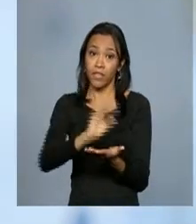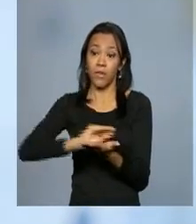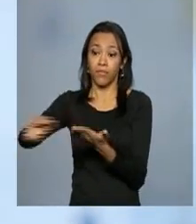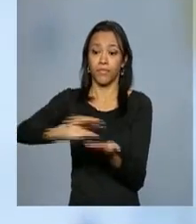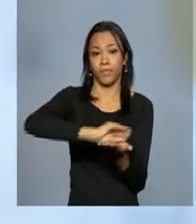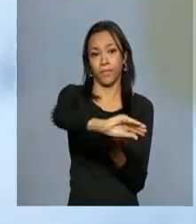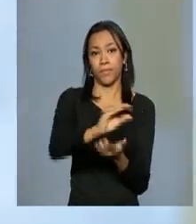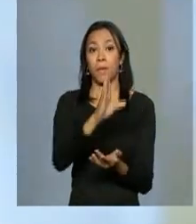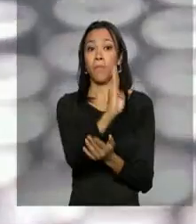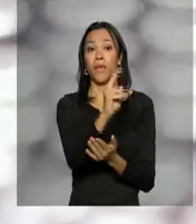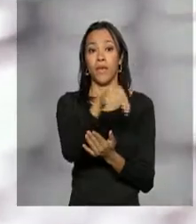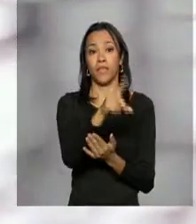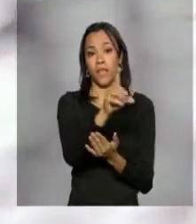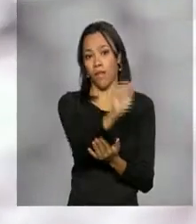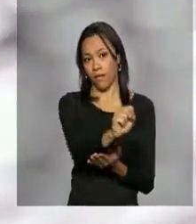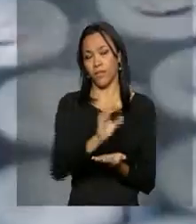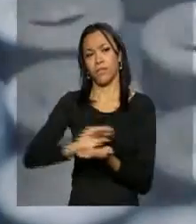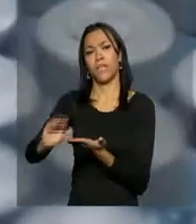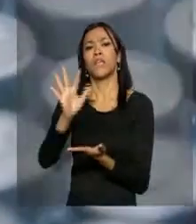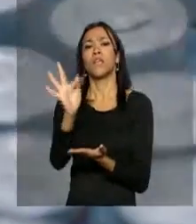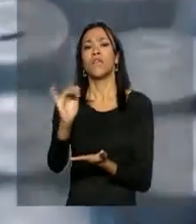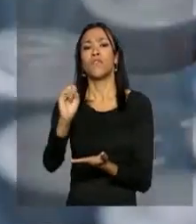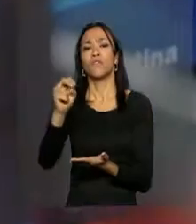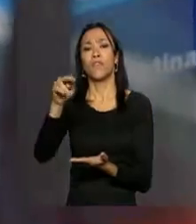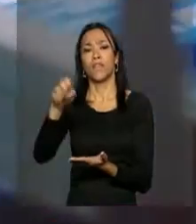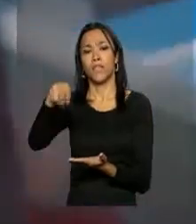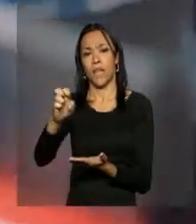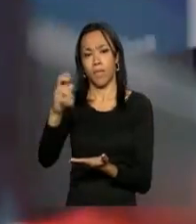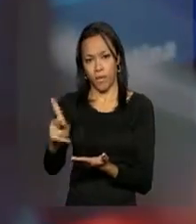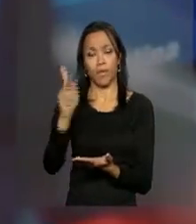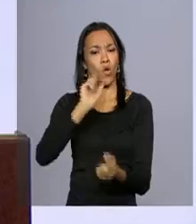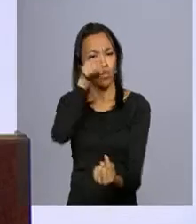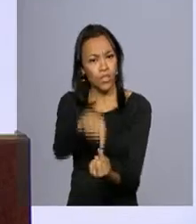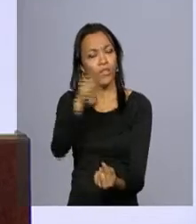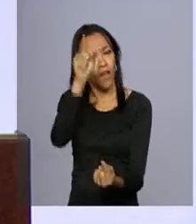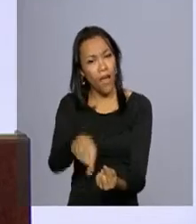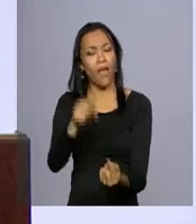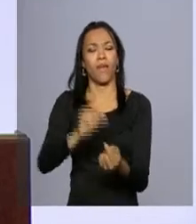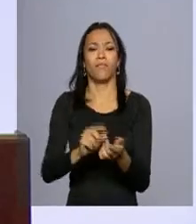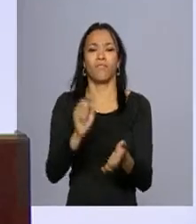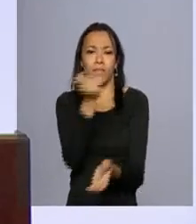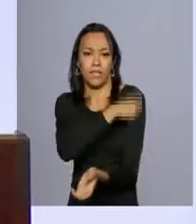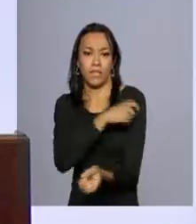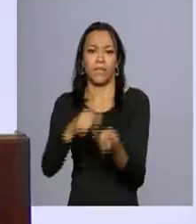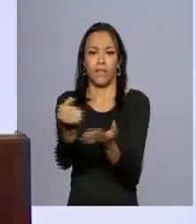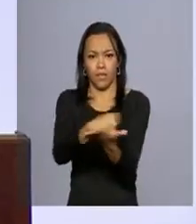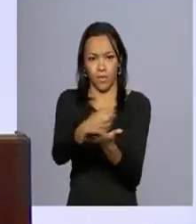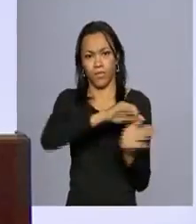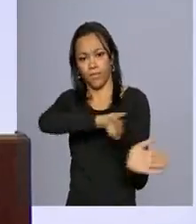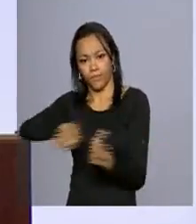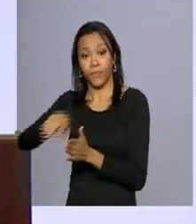BNDES para apoio à produção de soros, vacinas e remédios. Os investimentos que estamos